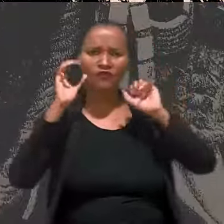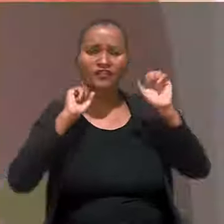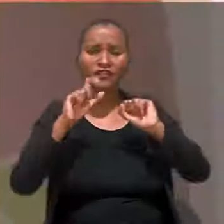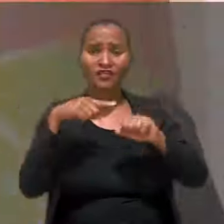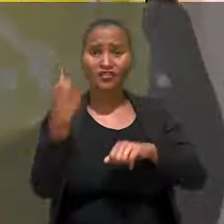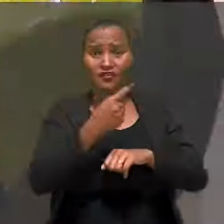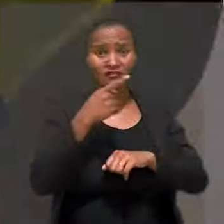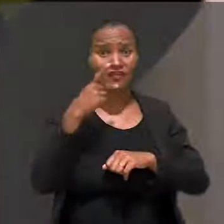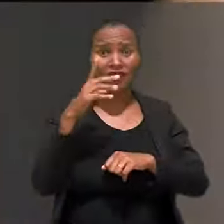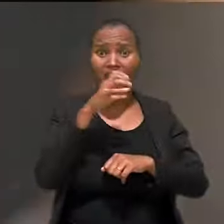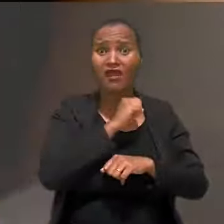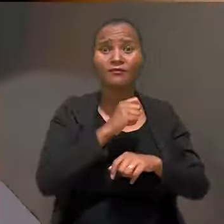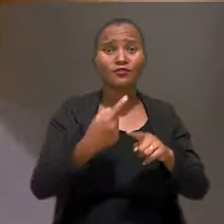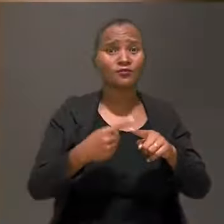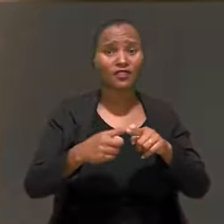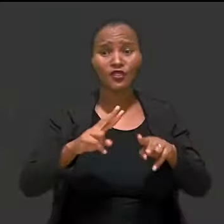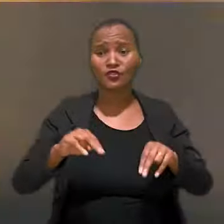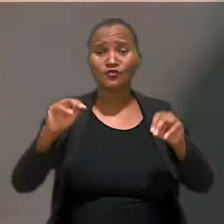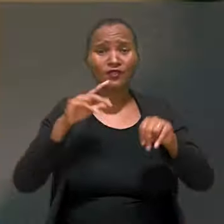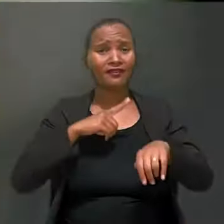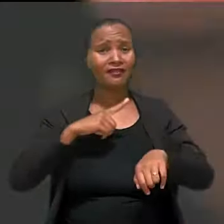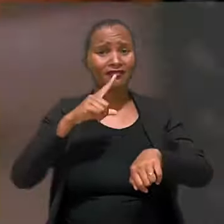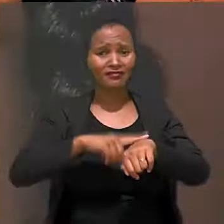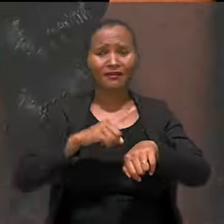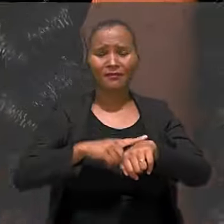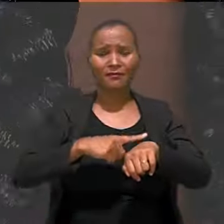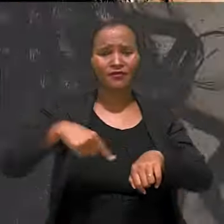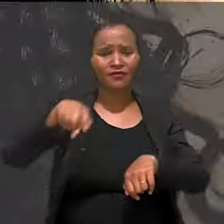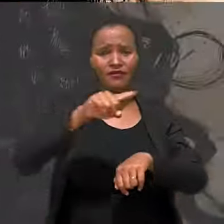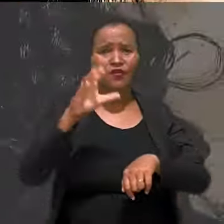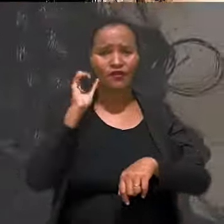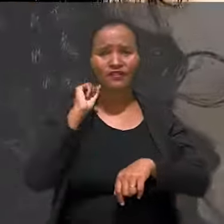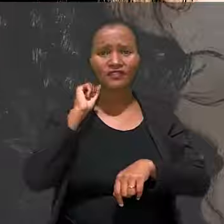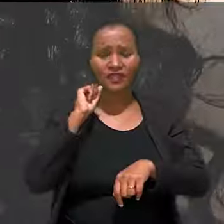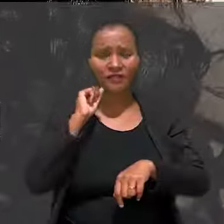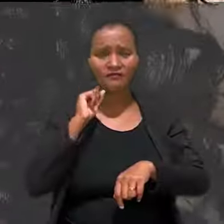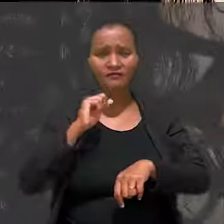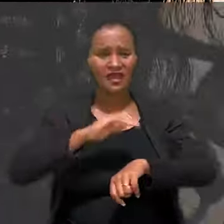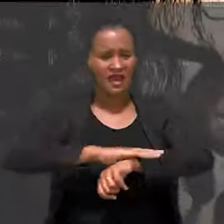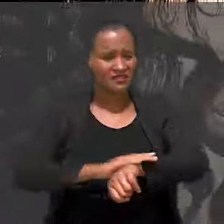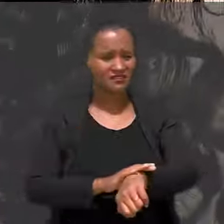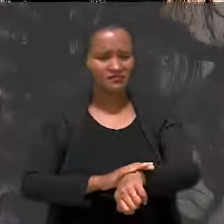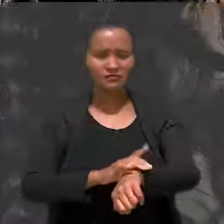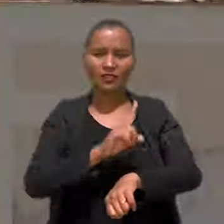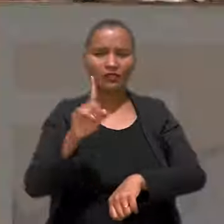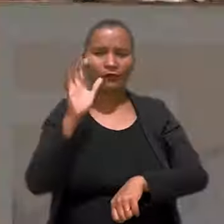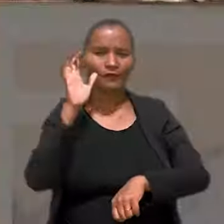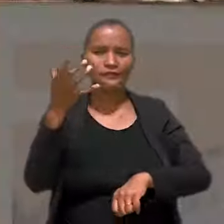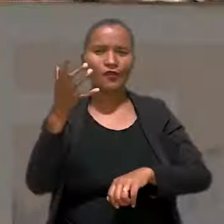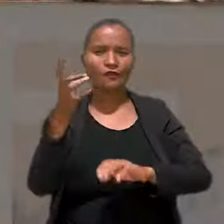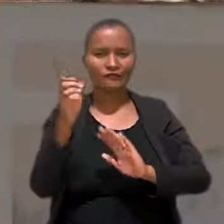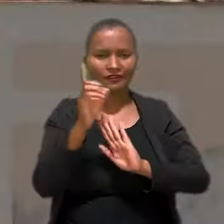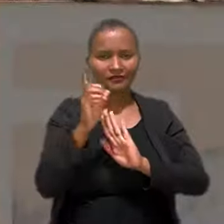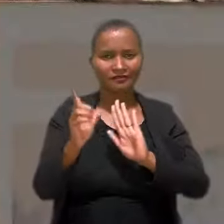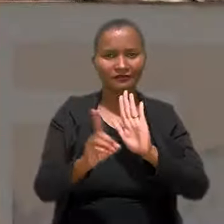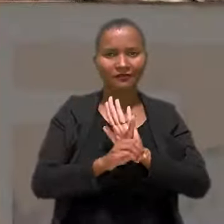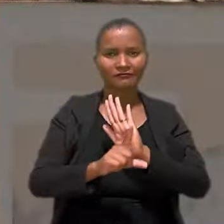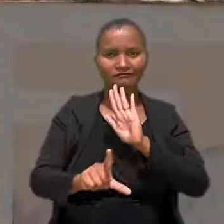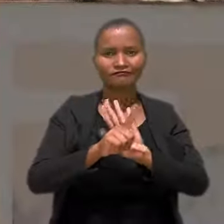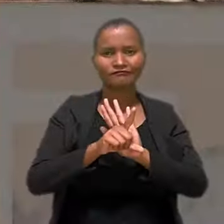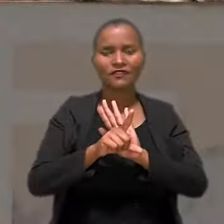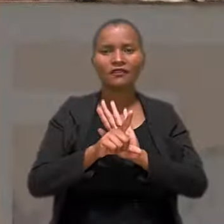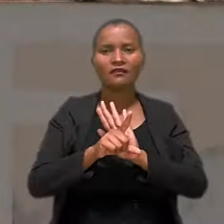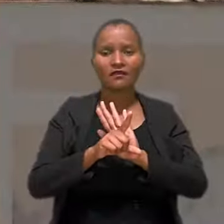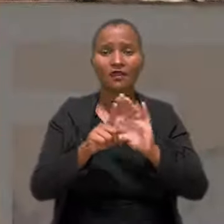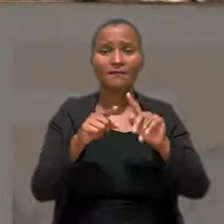muito rápido, porque nunca há tempo de se ouvir. O racismo não se resolve por decreto, não se resolve por força de lei.